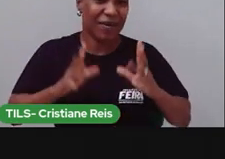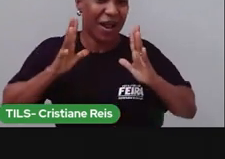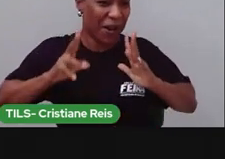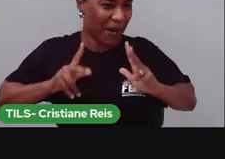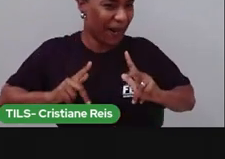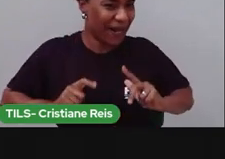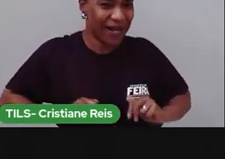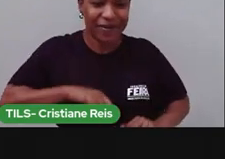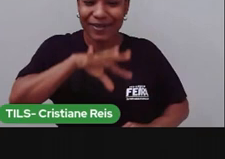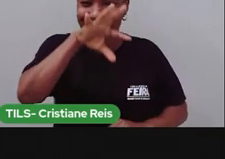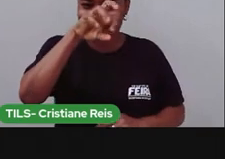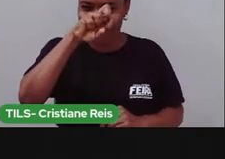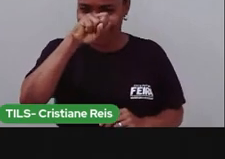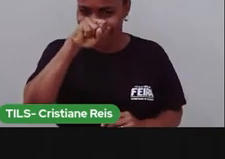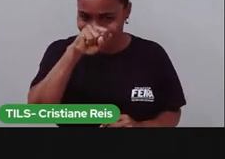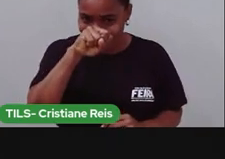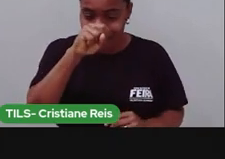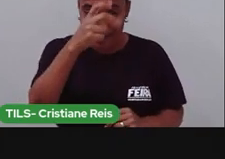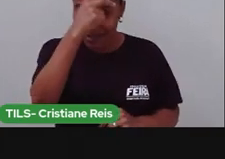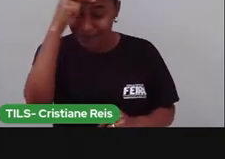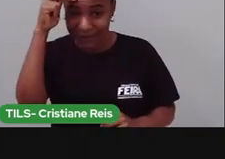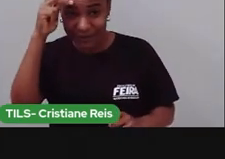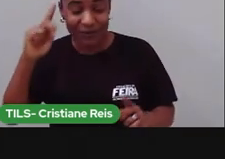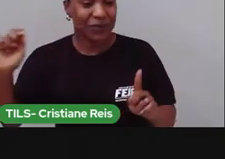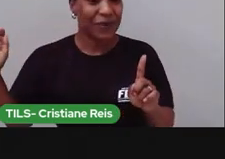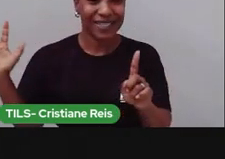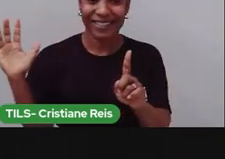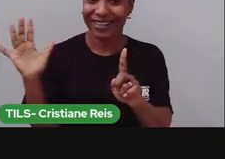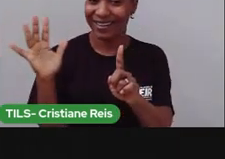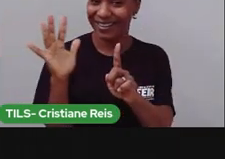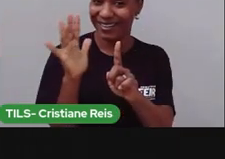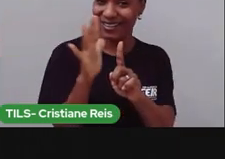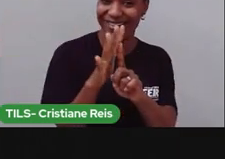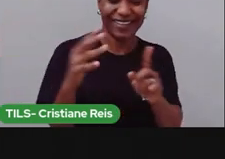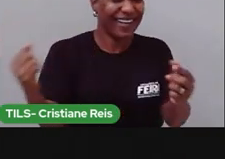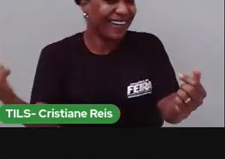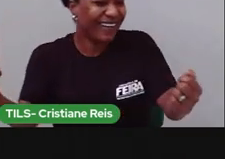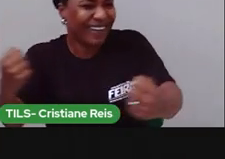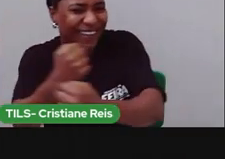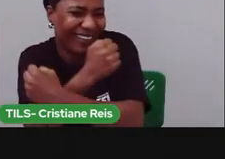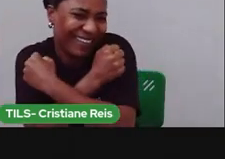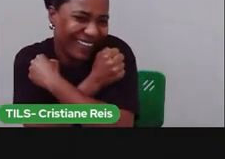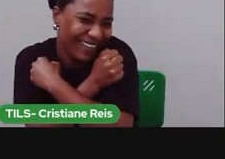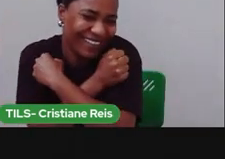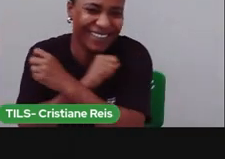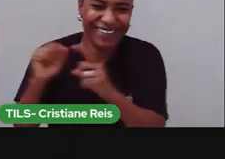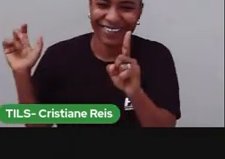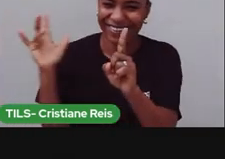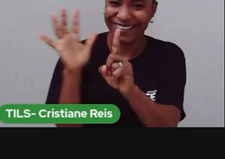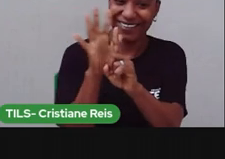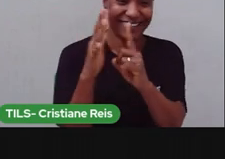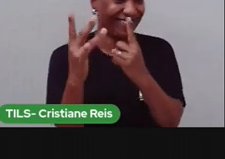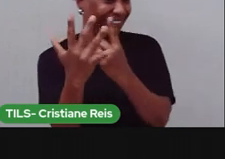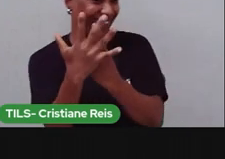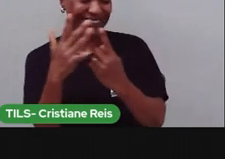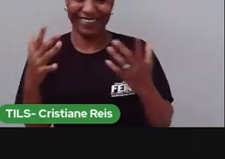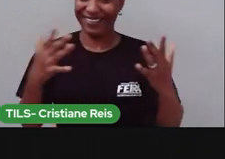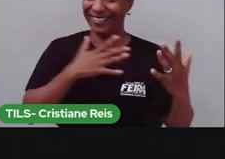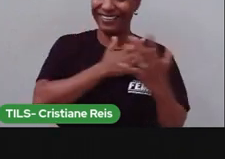cheirosa. As pessoas começaram a abraçar ela, a querer ficar perto dela. Porque agora ela estava limpa,